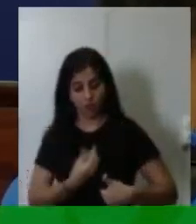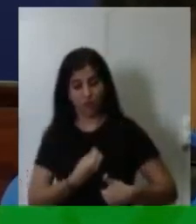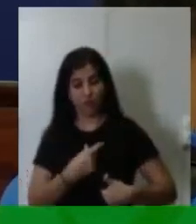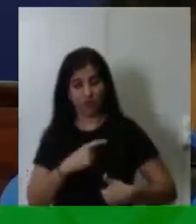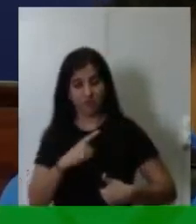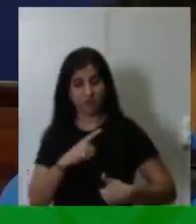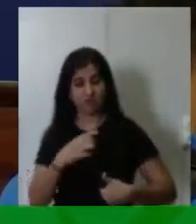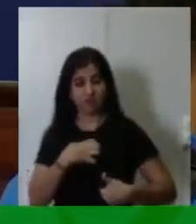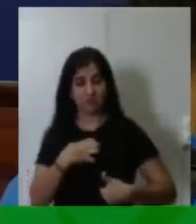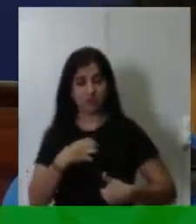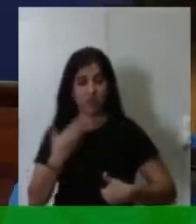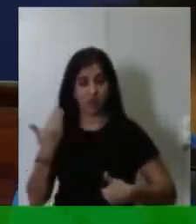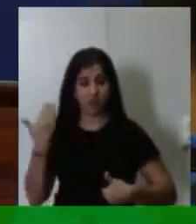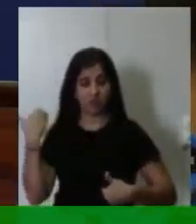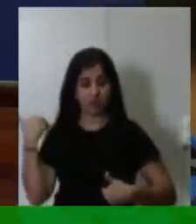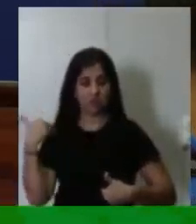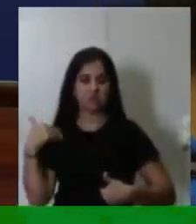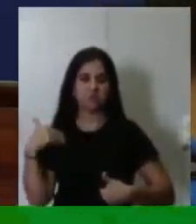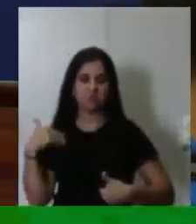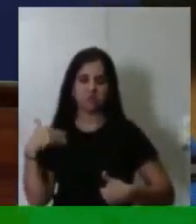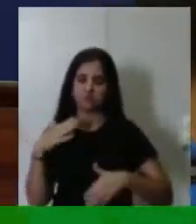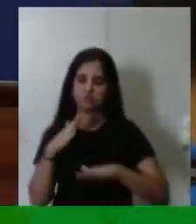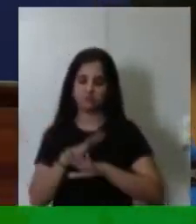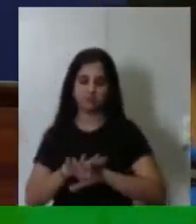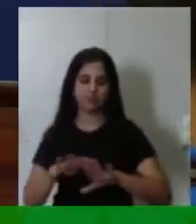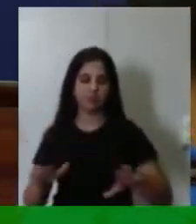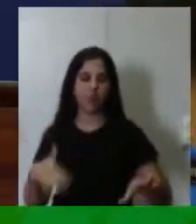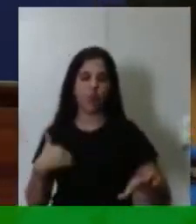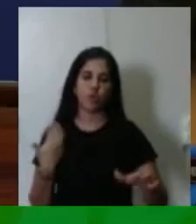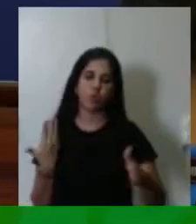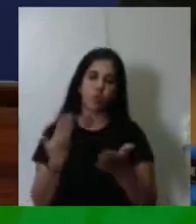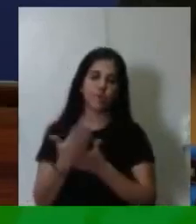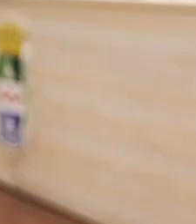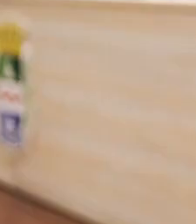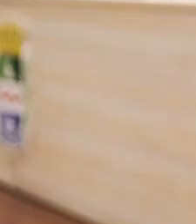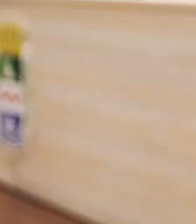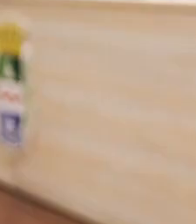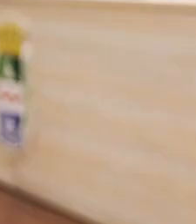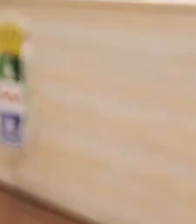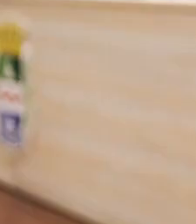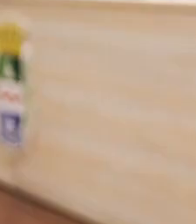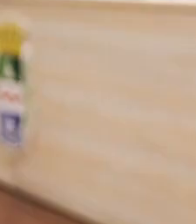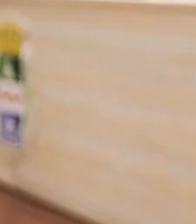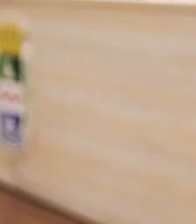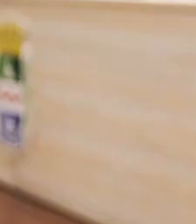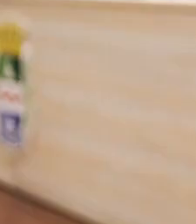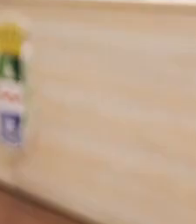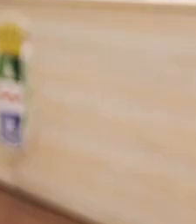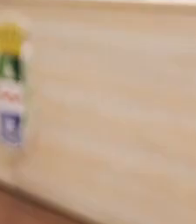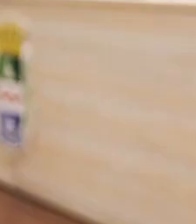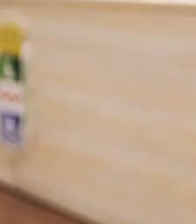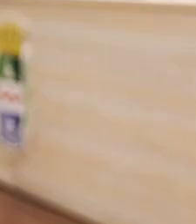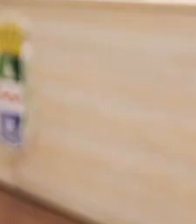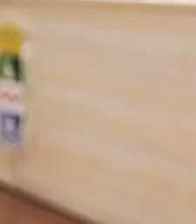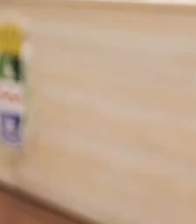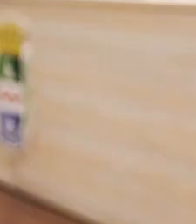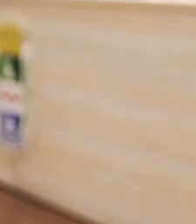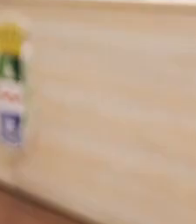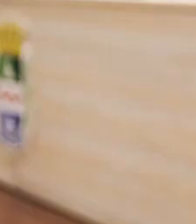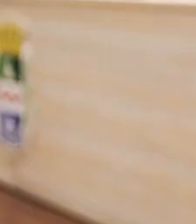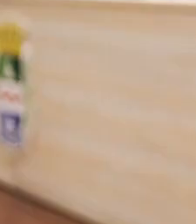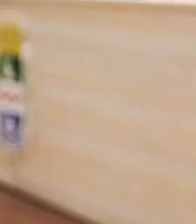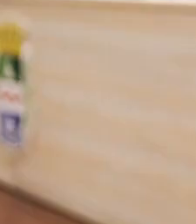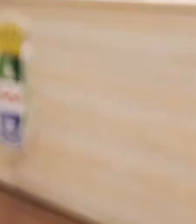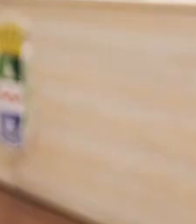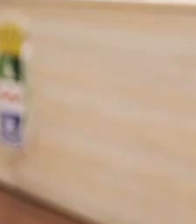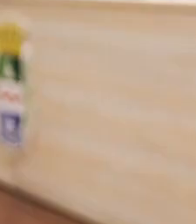7. A vida melhorou. Então, hoje, essa comenda, esse quadro, essa